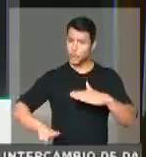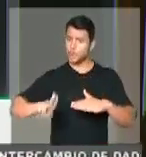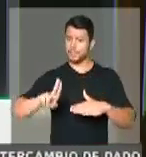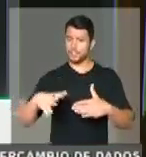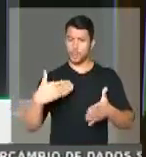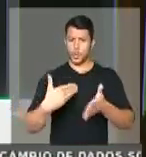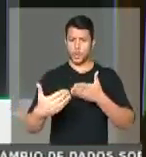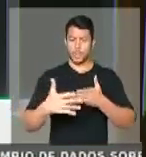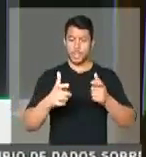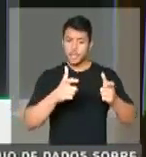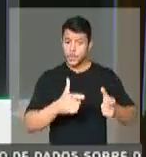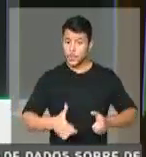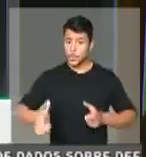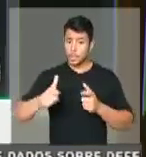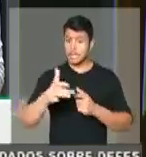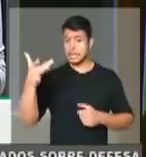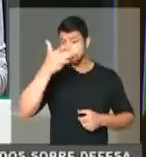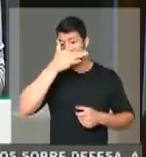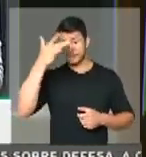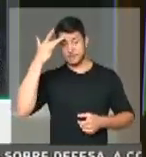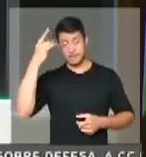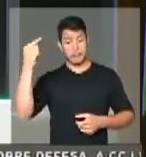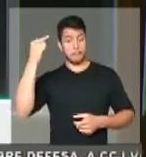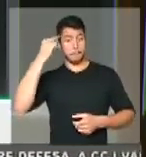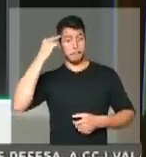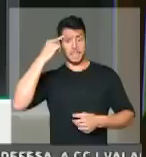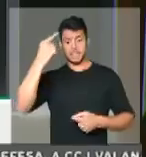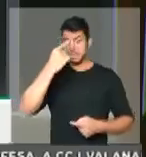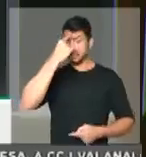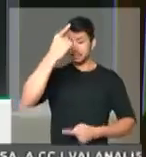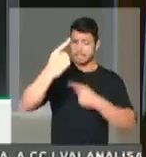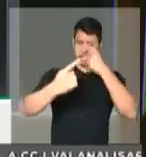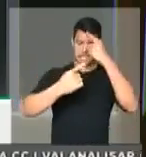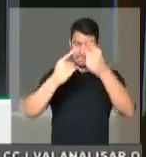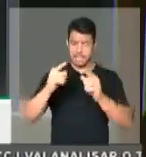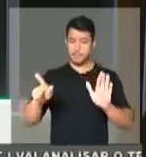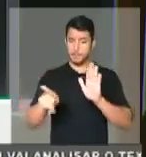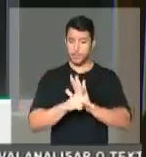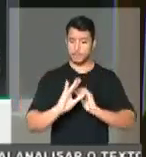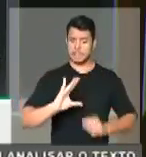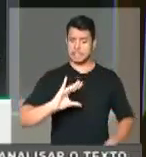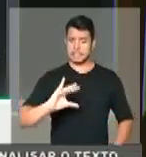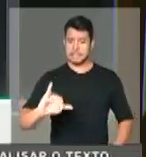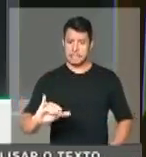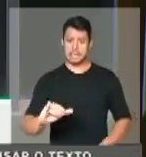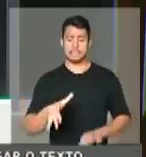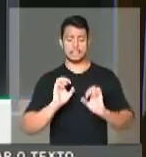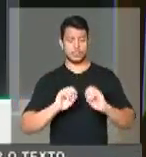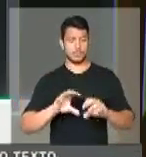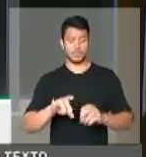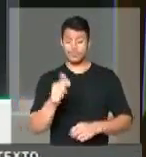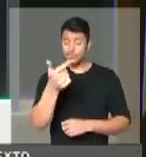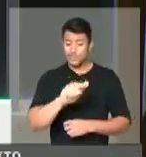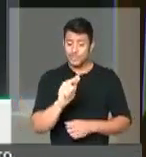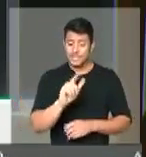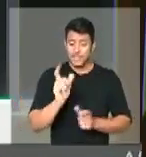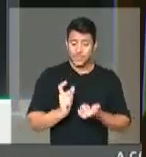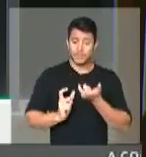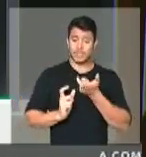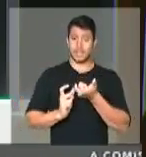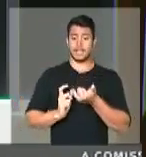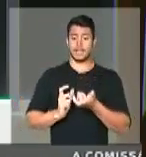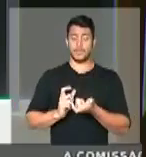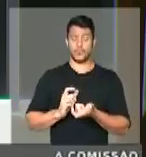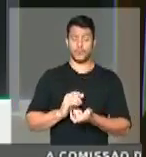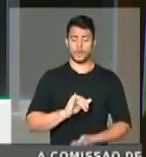nenhum espaço em que as pessoas pensam e formulam sobre ciência, sobre educação, se instituiu esse termo ideologia de gênero. Mas eles